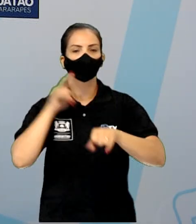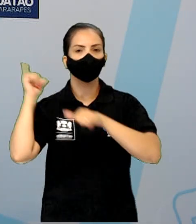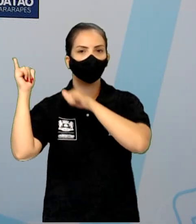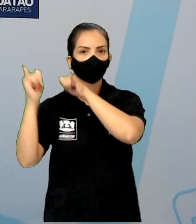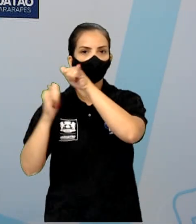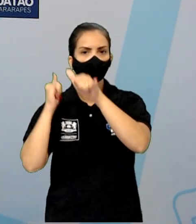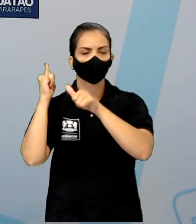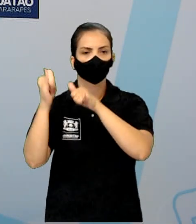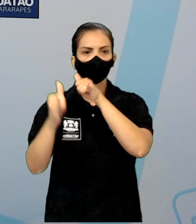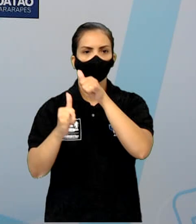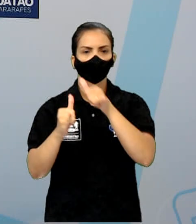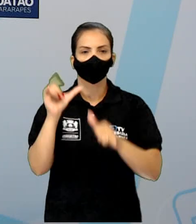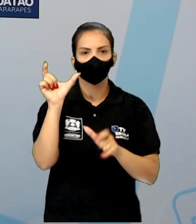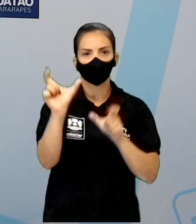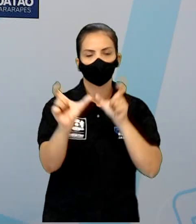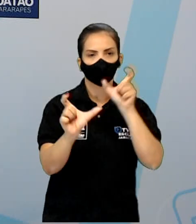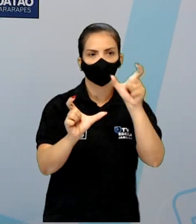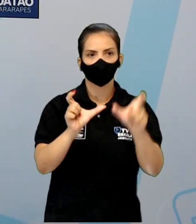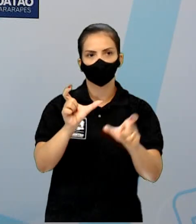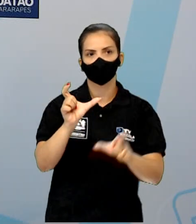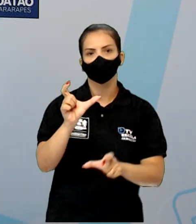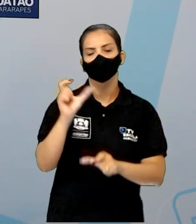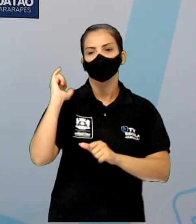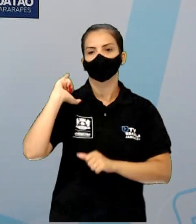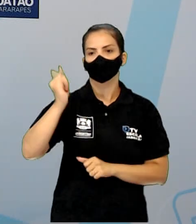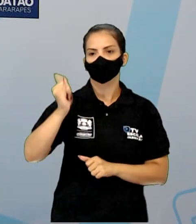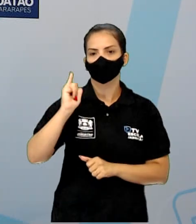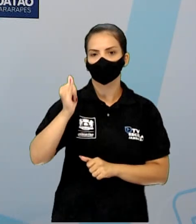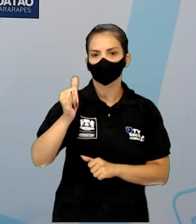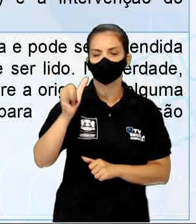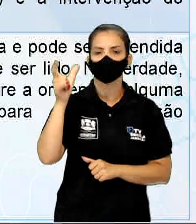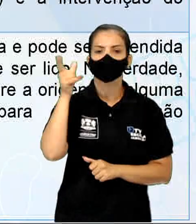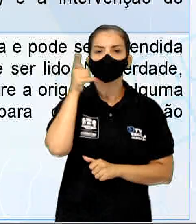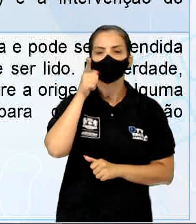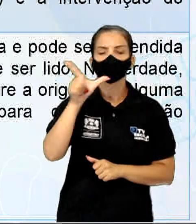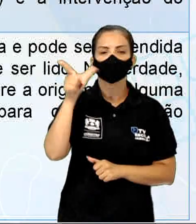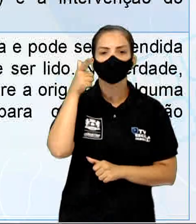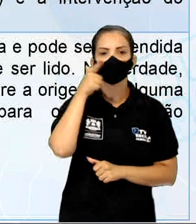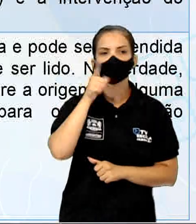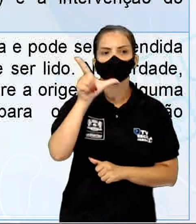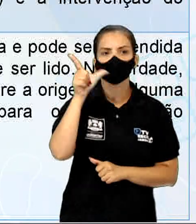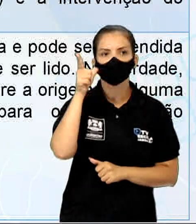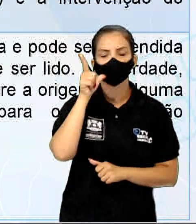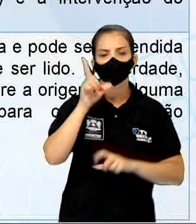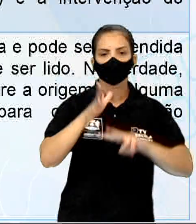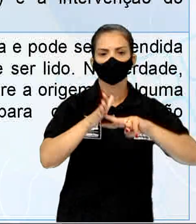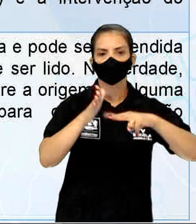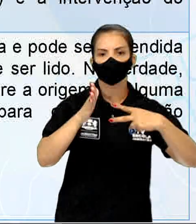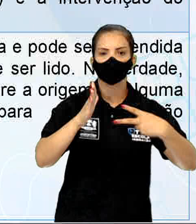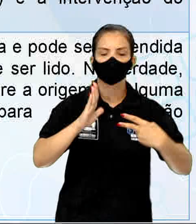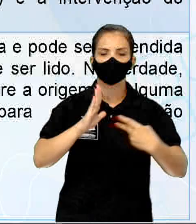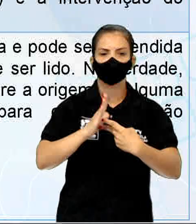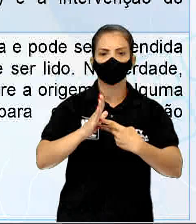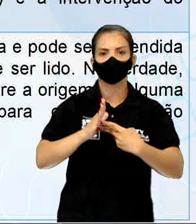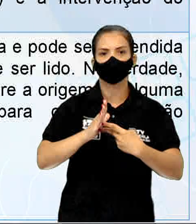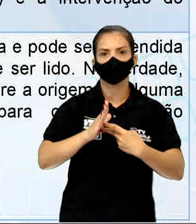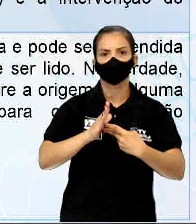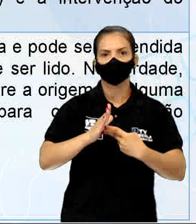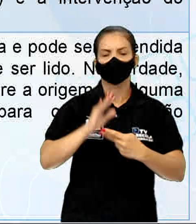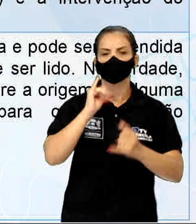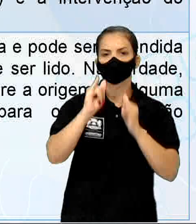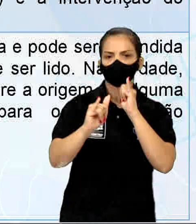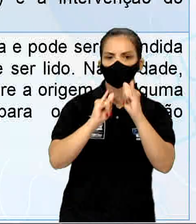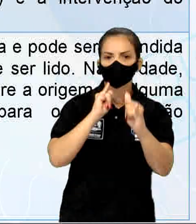A palavra conto vem do latim, que era escrita em duas formas. Comptus. Que significa contar. Que